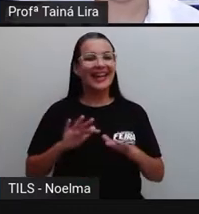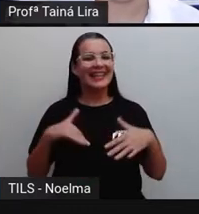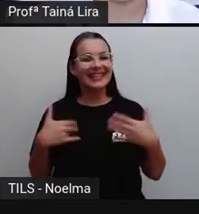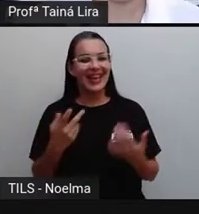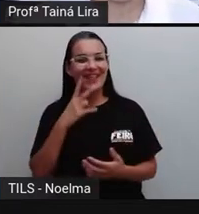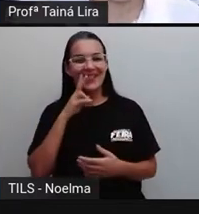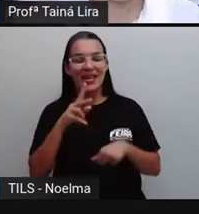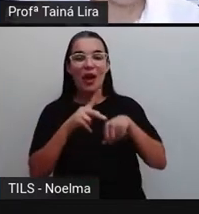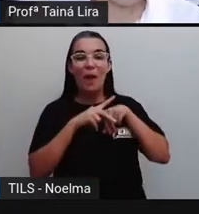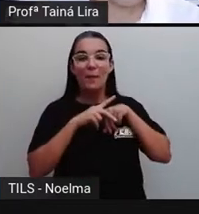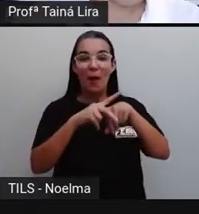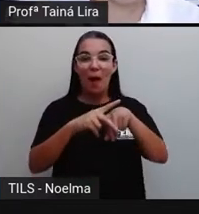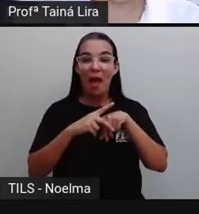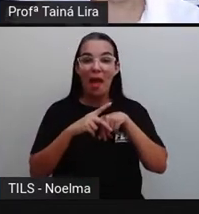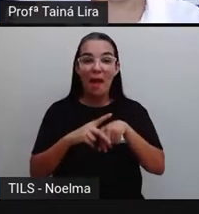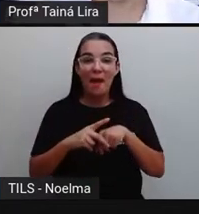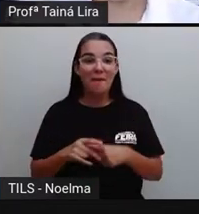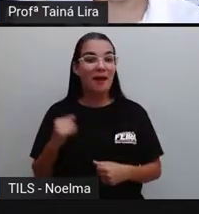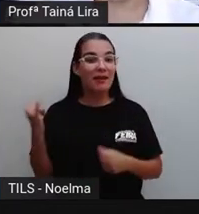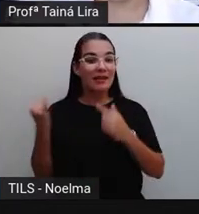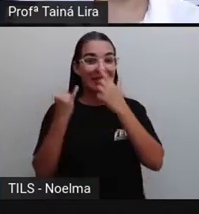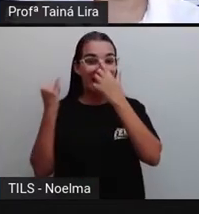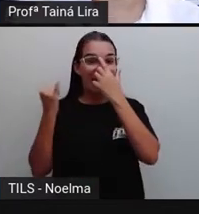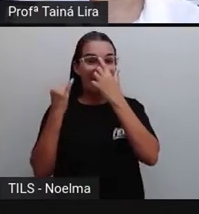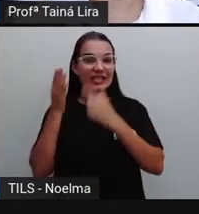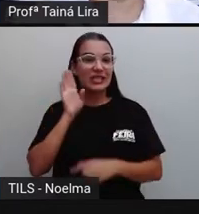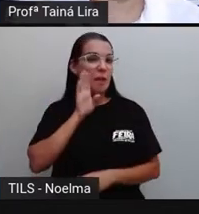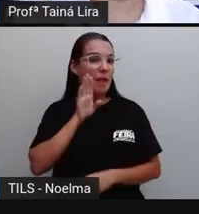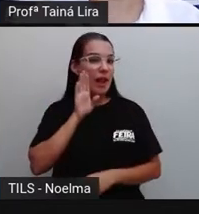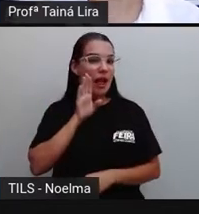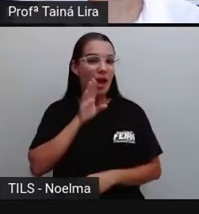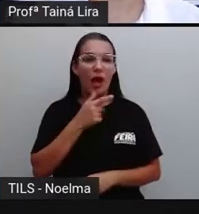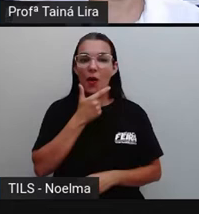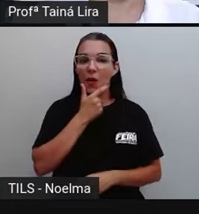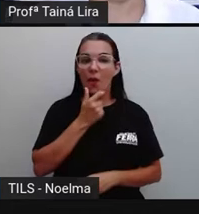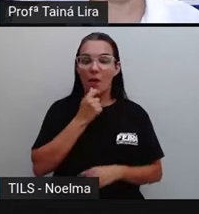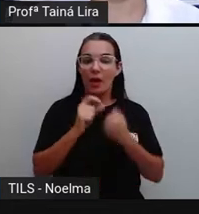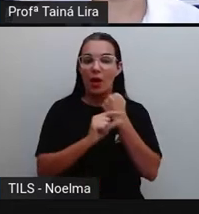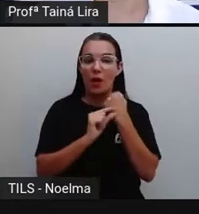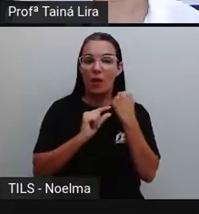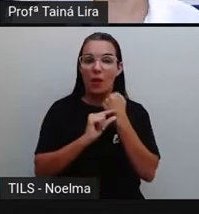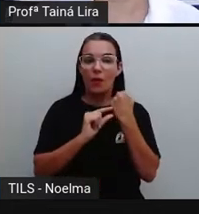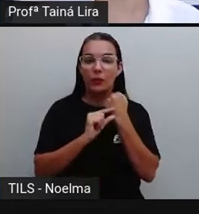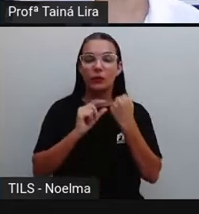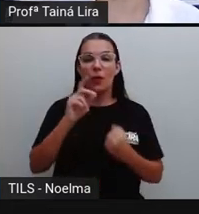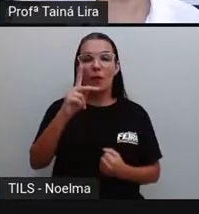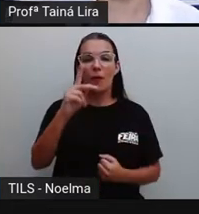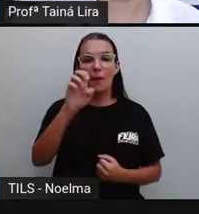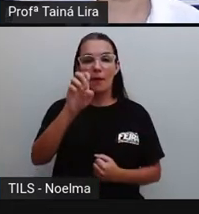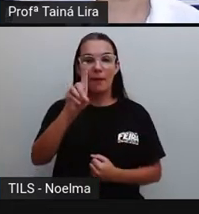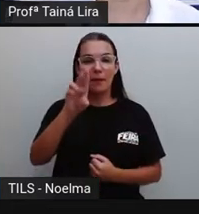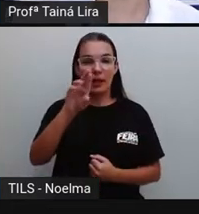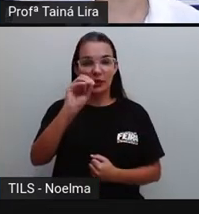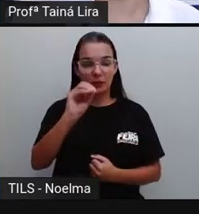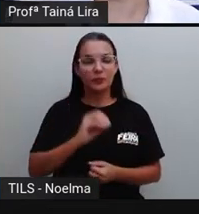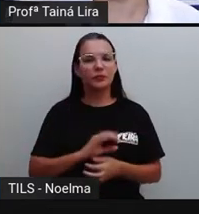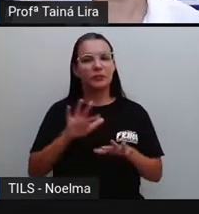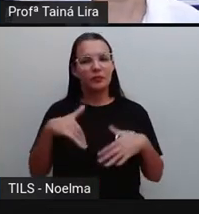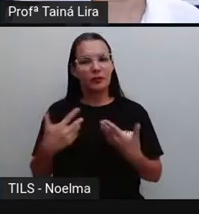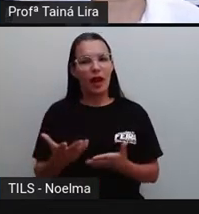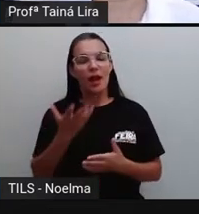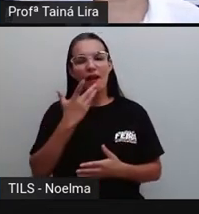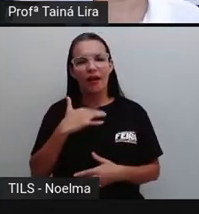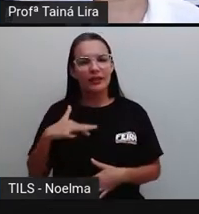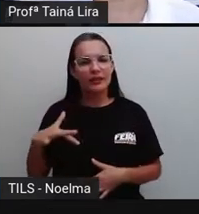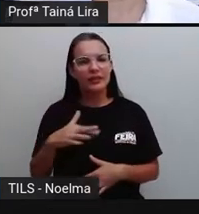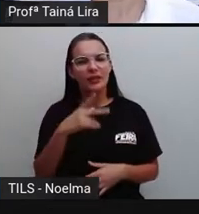poema, né? Interessante de Pedro Bandeira falando aí, né? A criança no poema falando